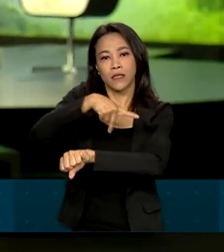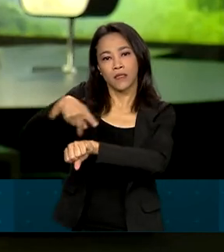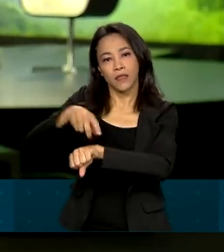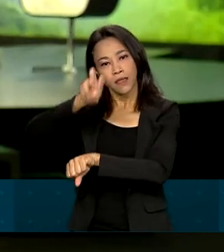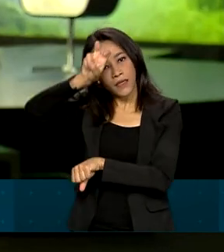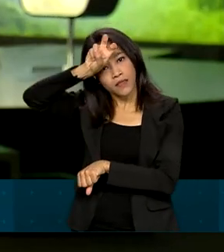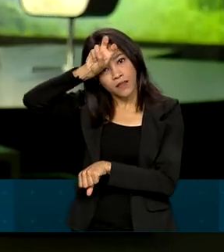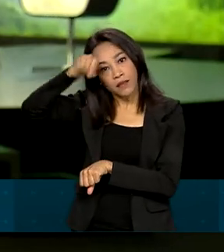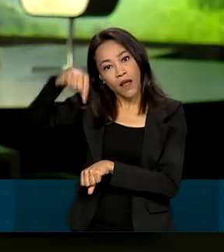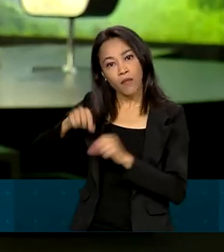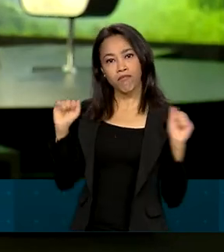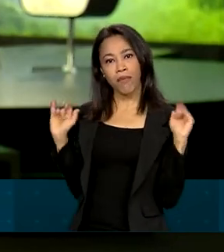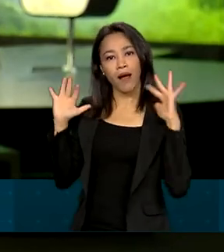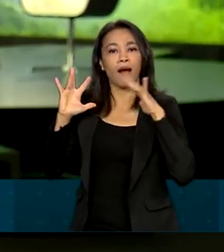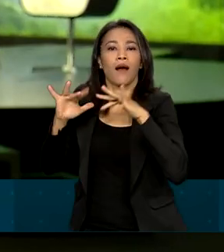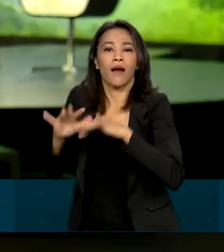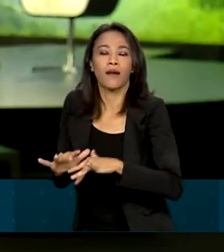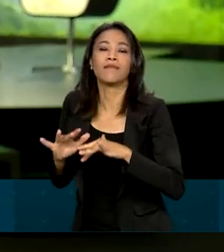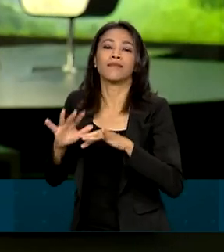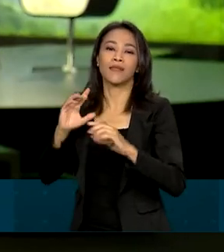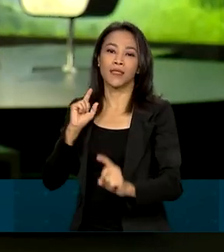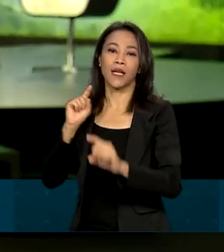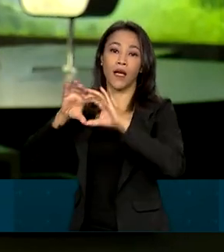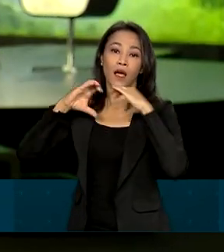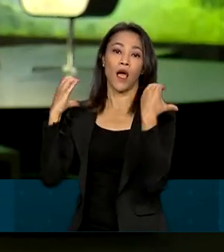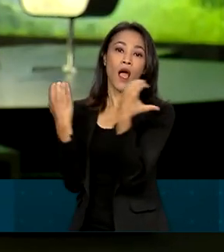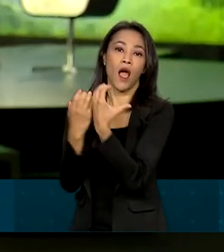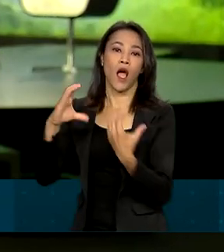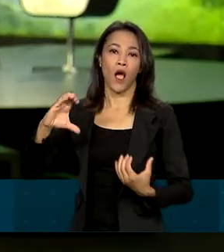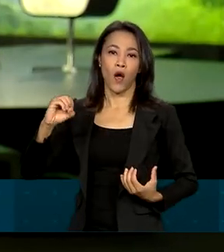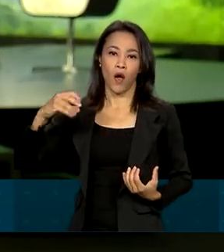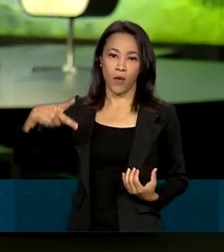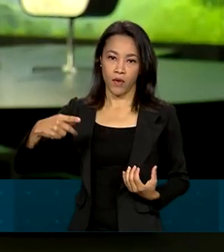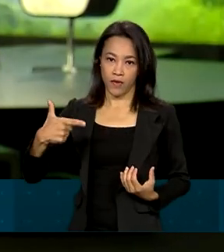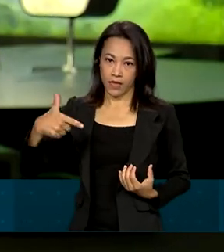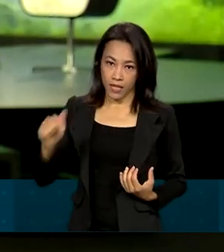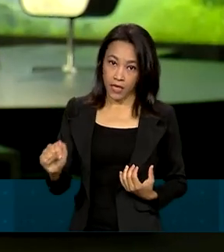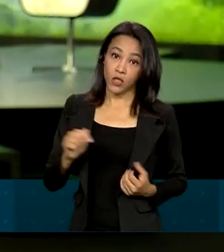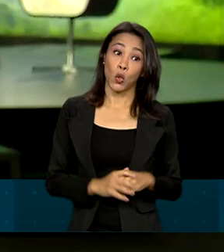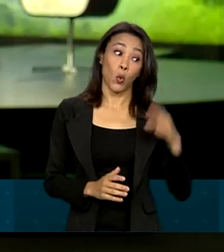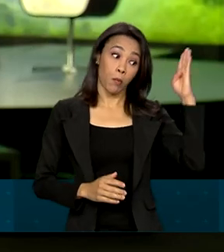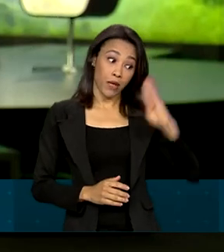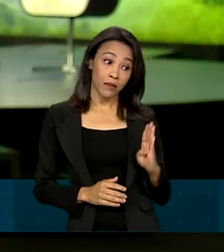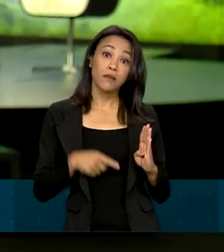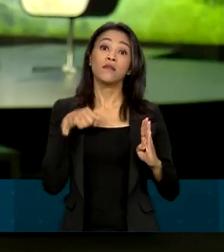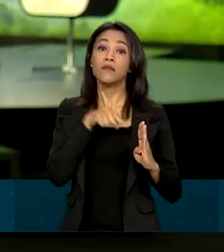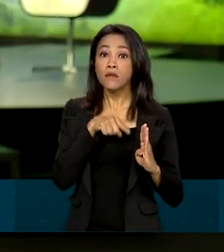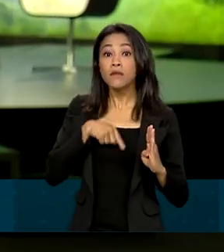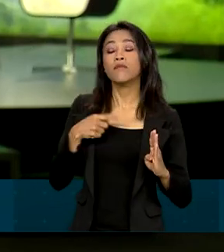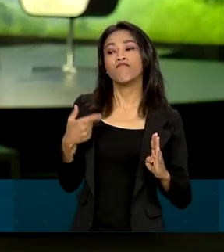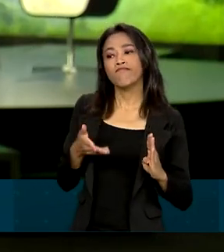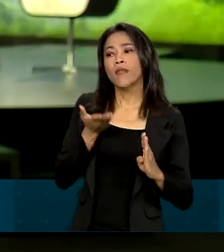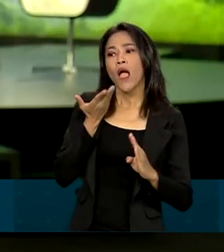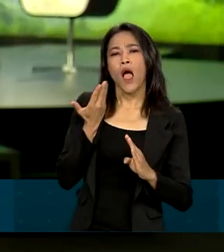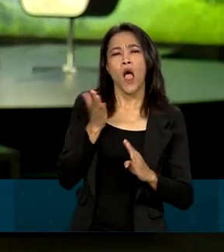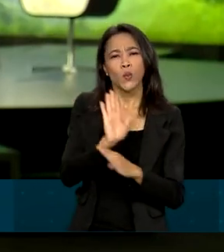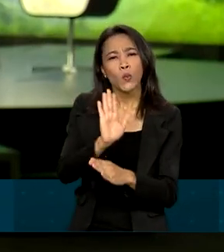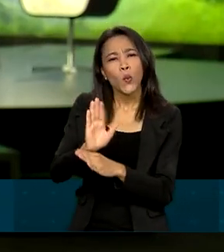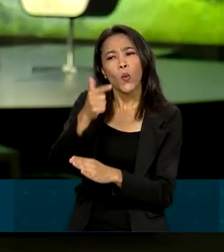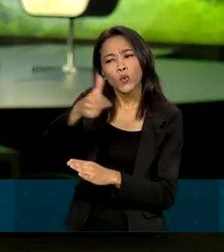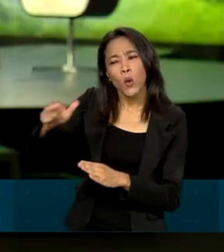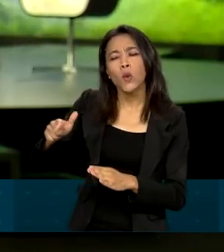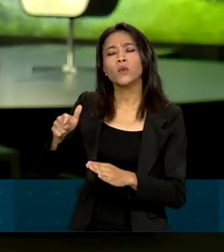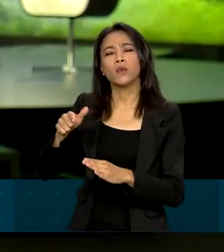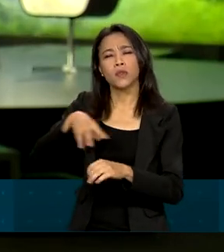a cidade que cedia a COP27. Inclusive, em um dos momentos, o Brasil se dispôs a ajudar outros países na adaptação para